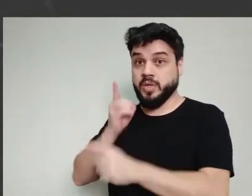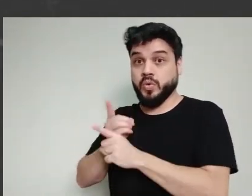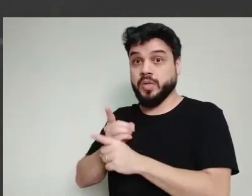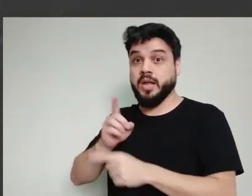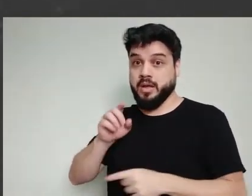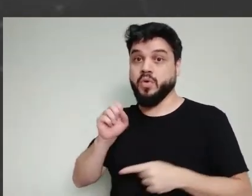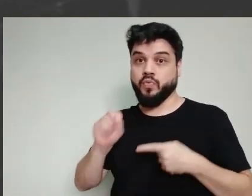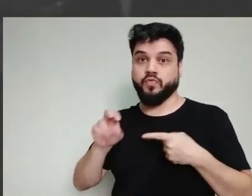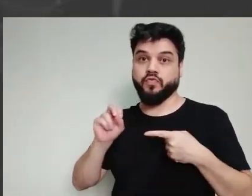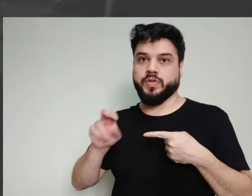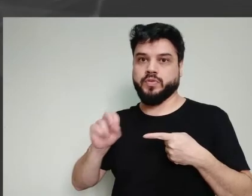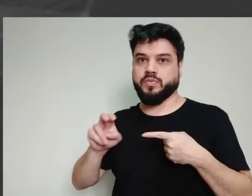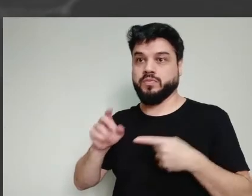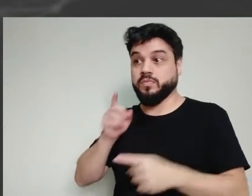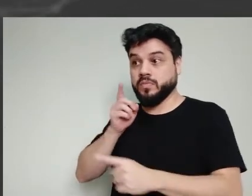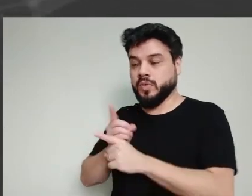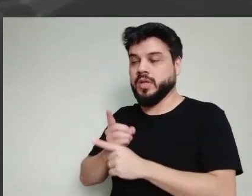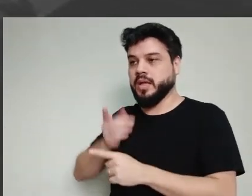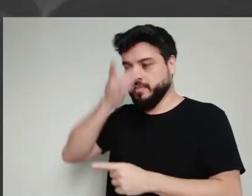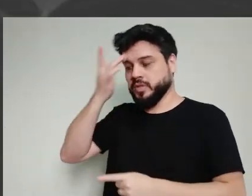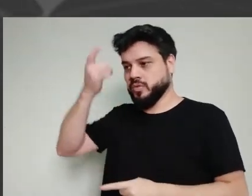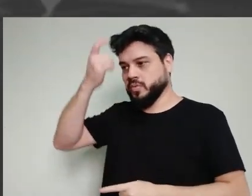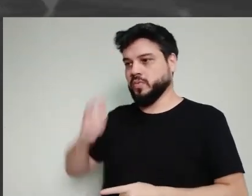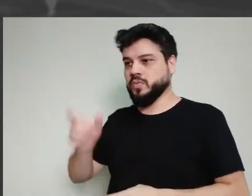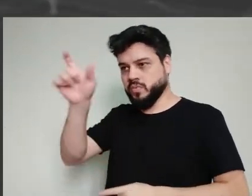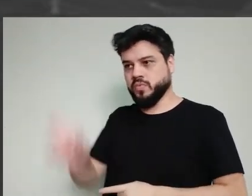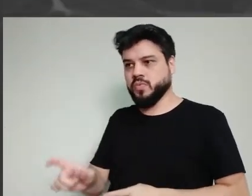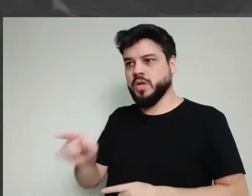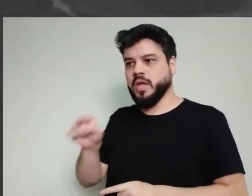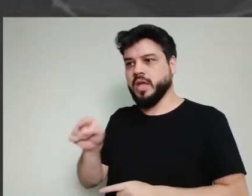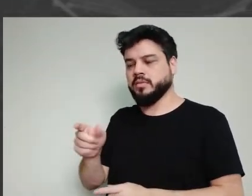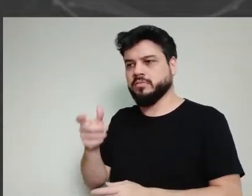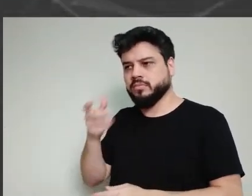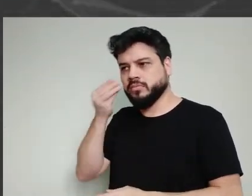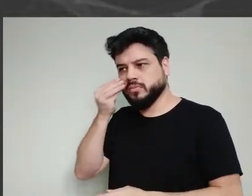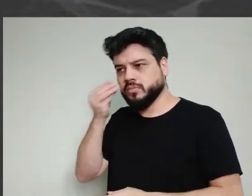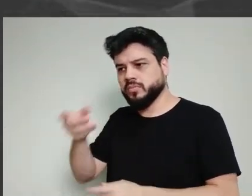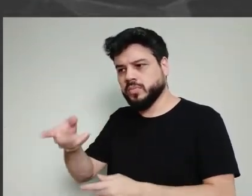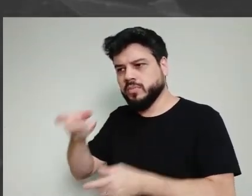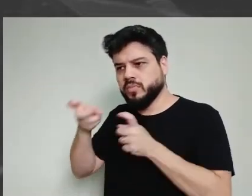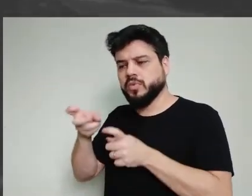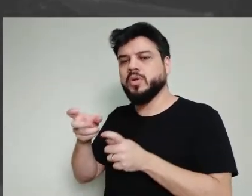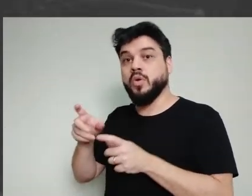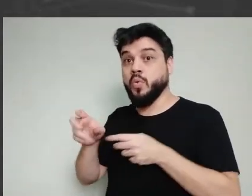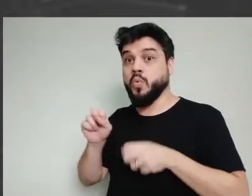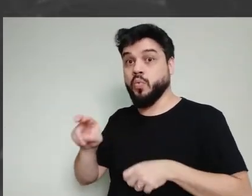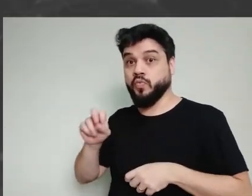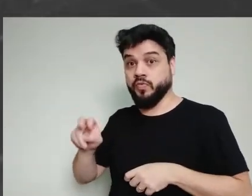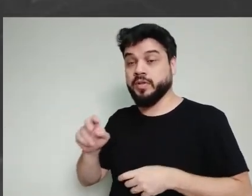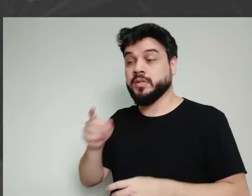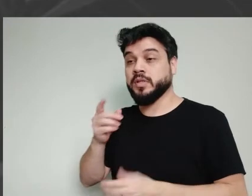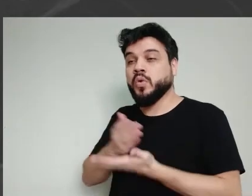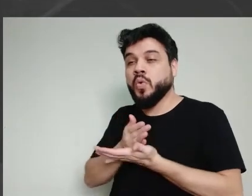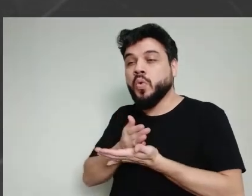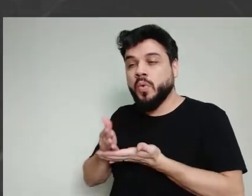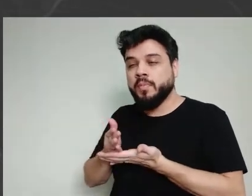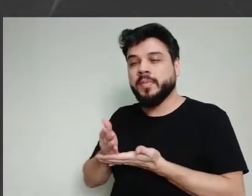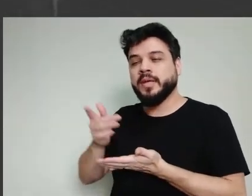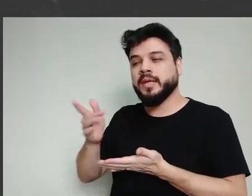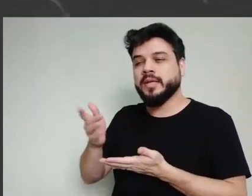com algum sintoma, então, ele consegue detectar. Então, se bater positivo, a pessoa realmente está infectada, é um teste de alta